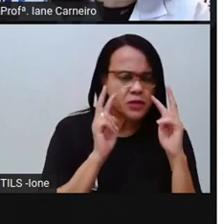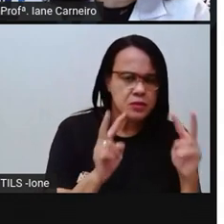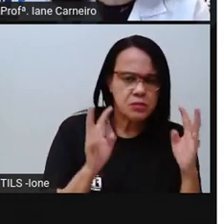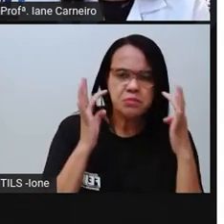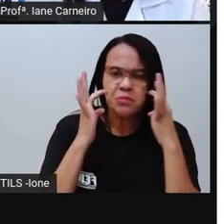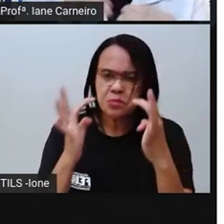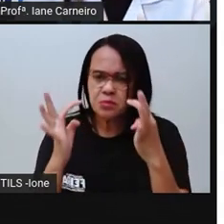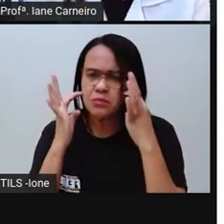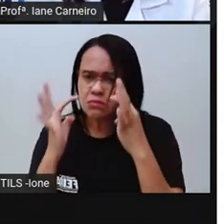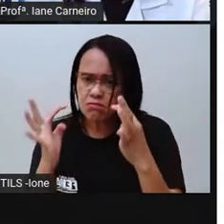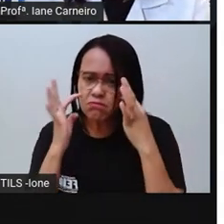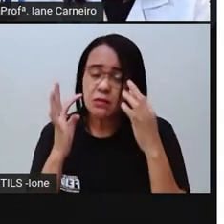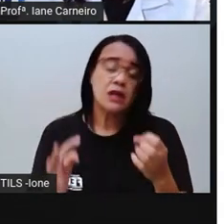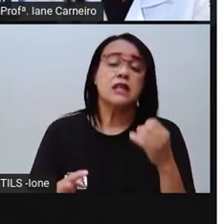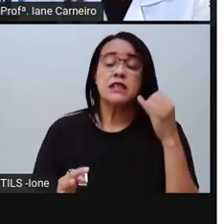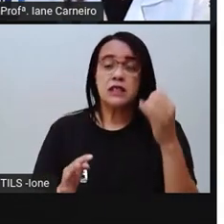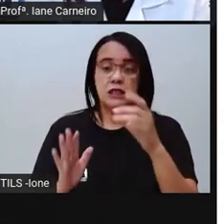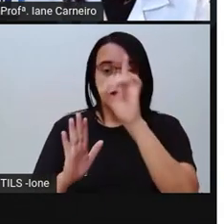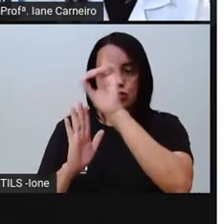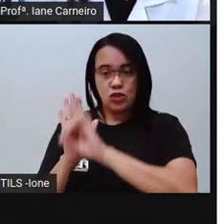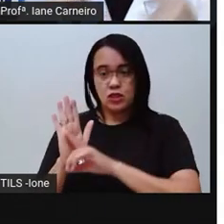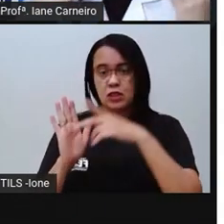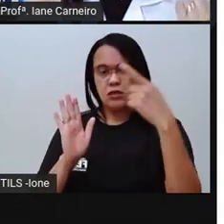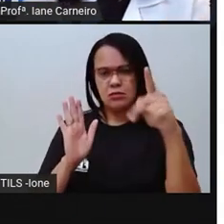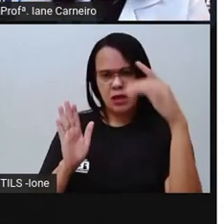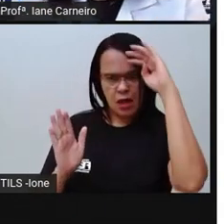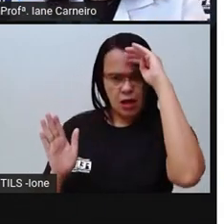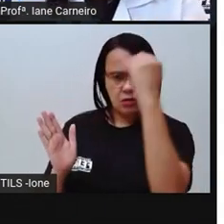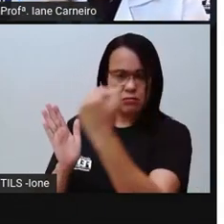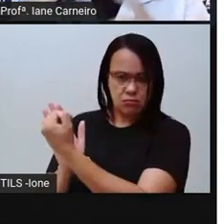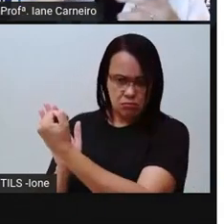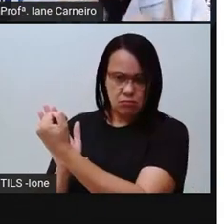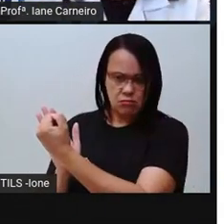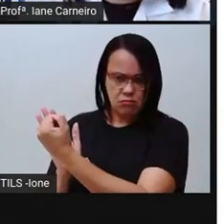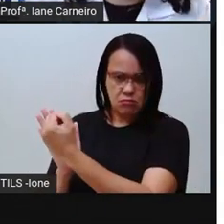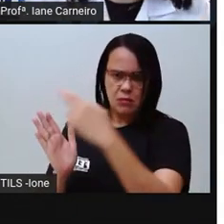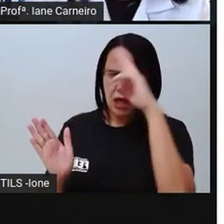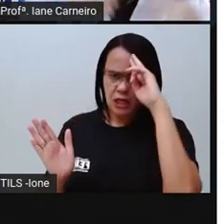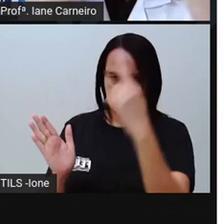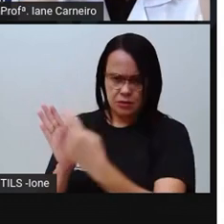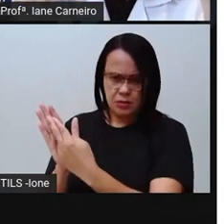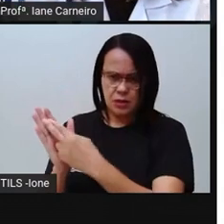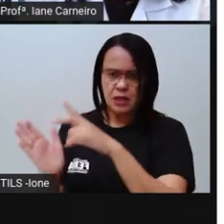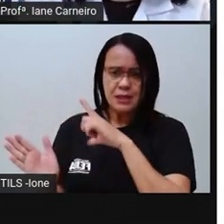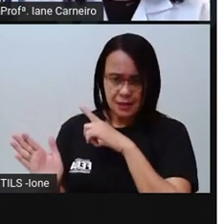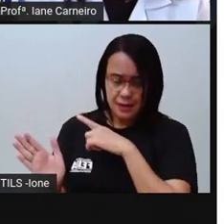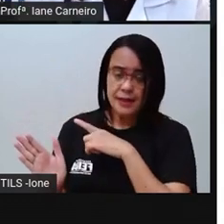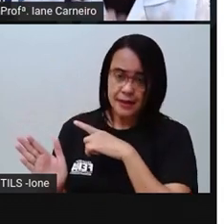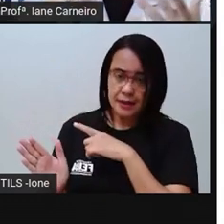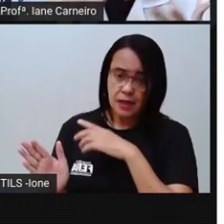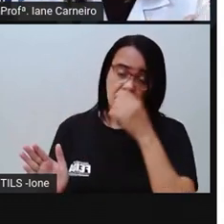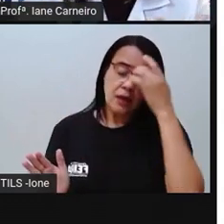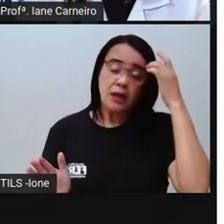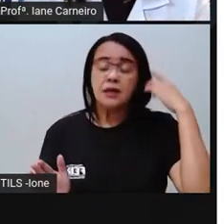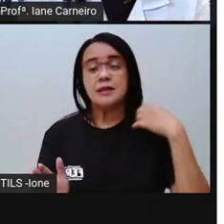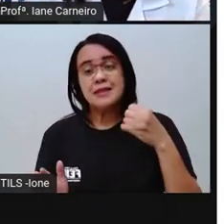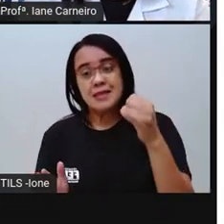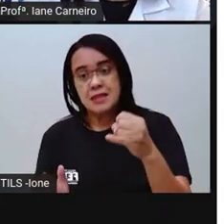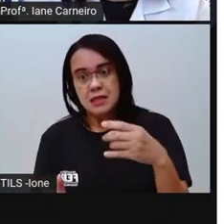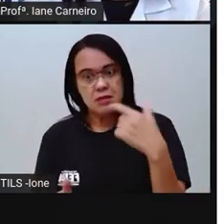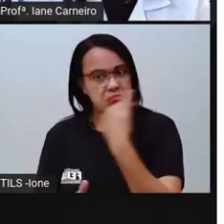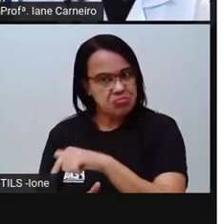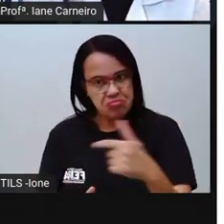respeitados, é importante que sejam. E se não for, a gente tem que cobrar, né, para que seja